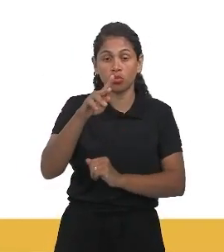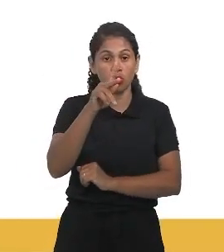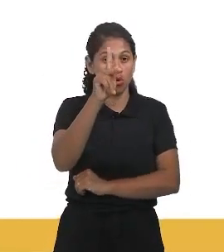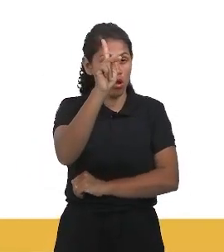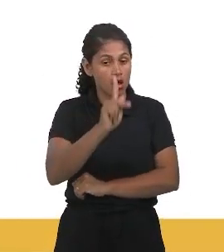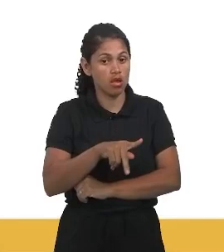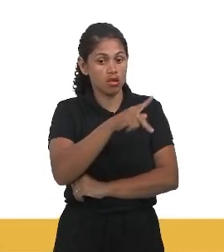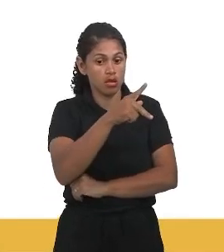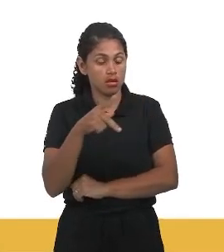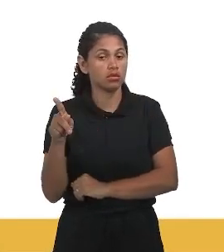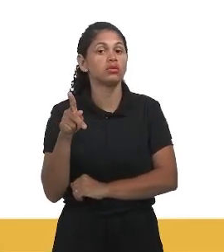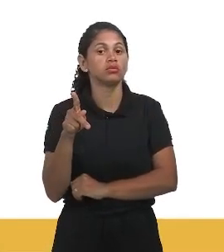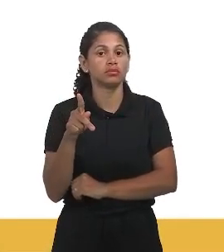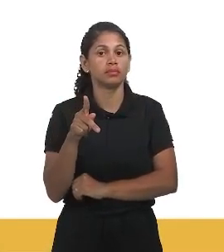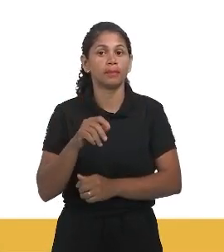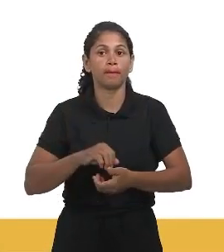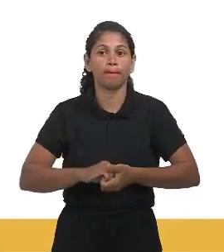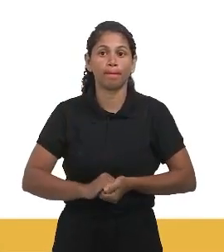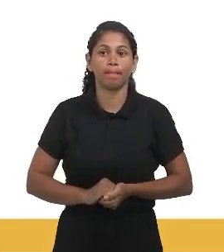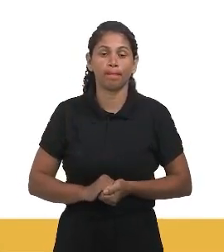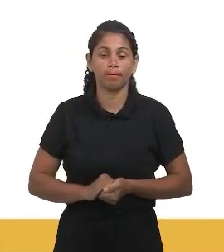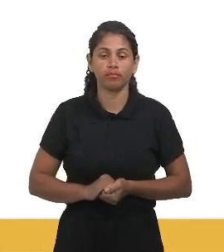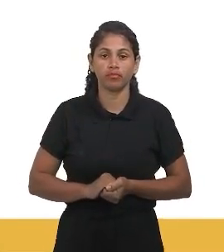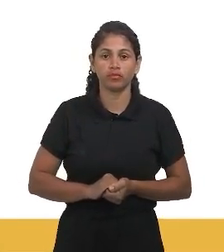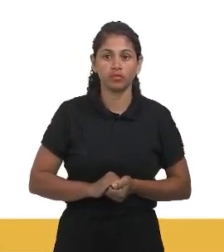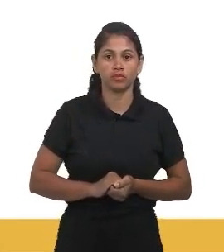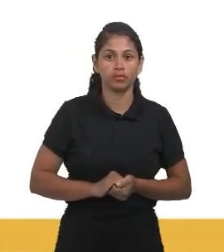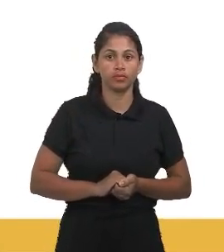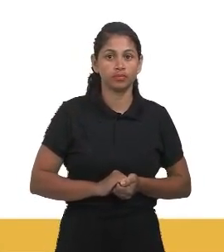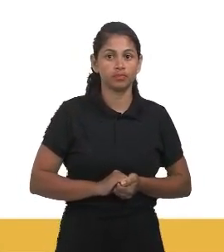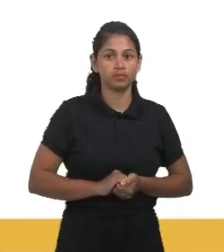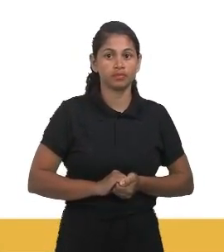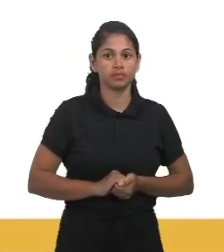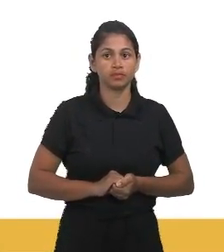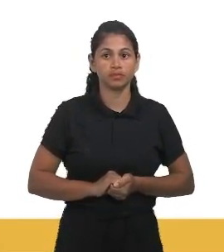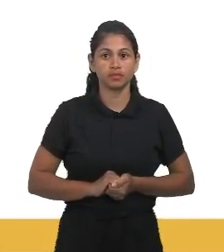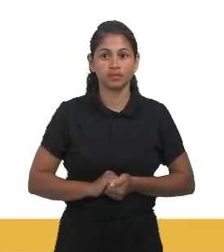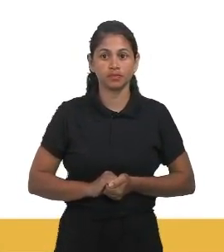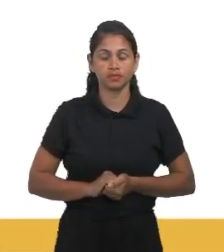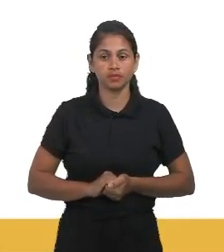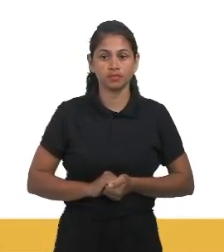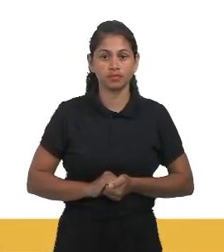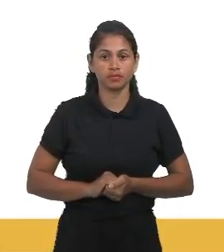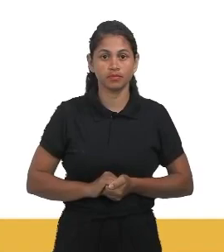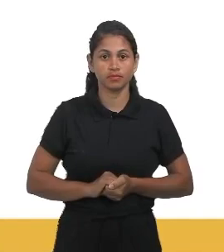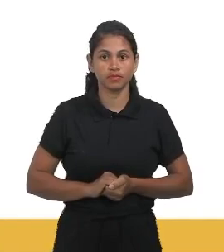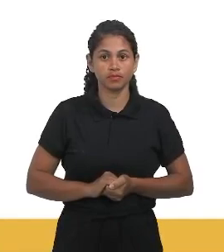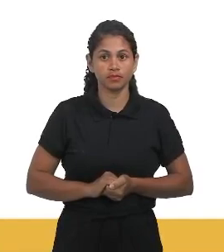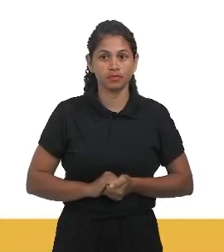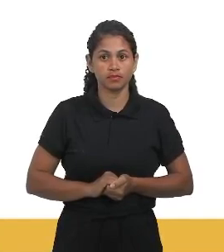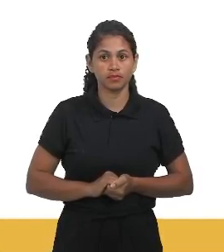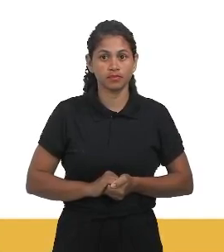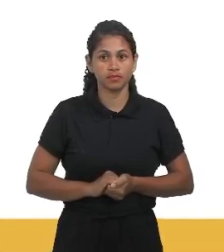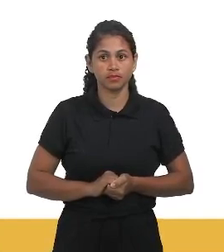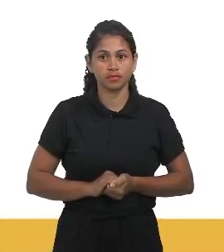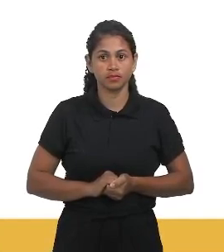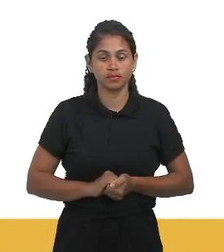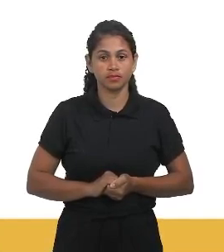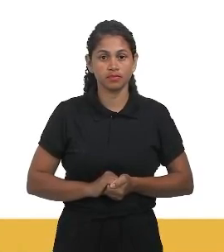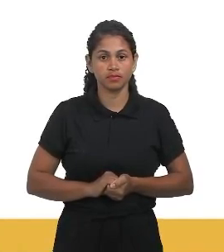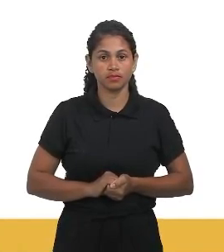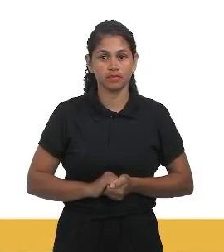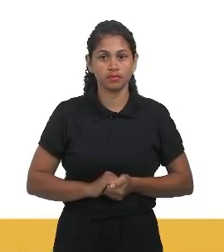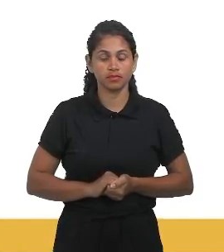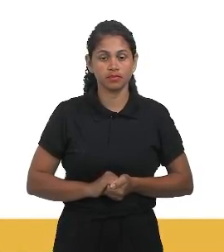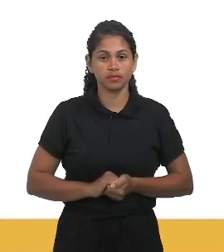retirado do livro, Uma História da Vida Rural no Brasil, da Mery del Priore e do Renato Venâncio. Então, o